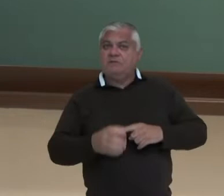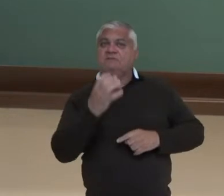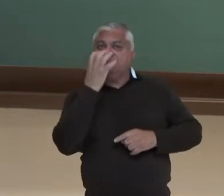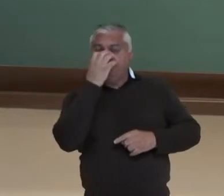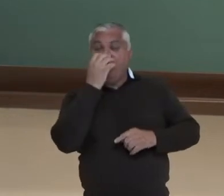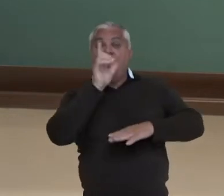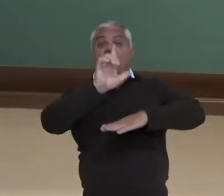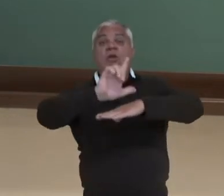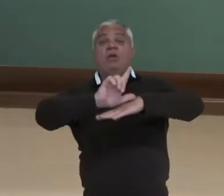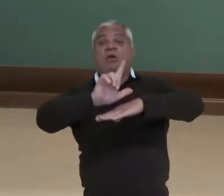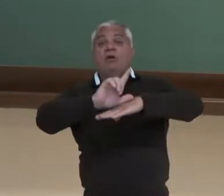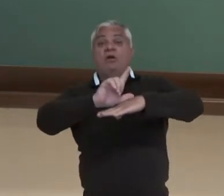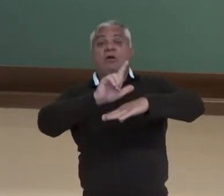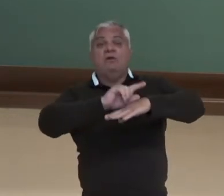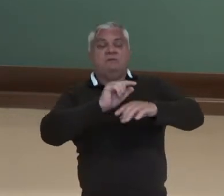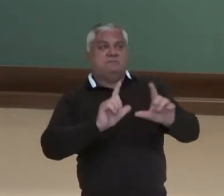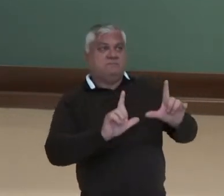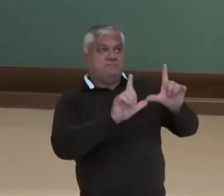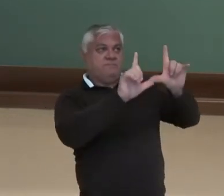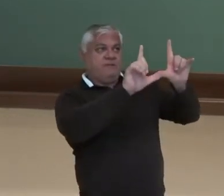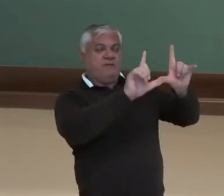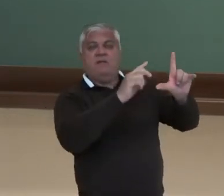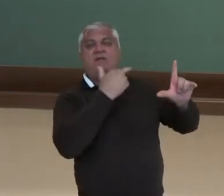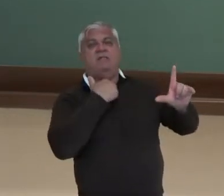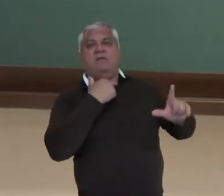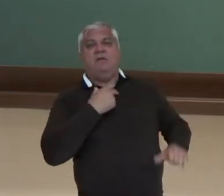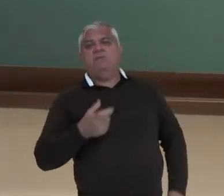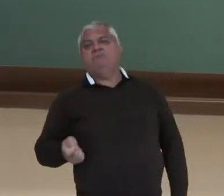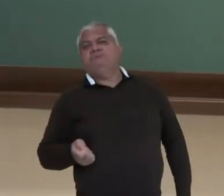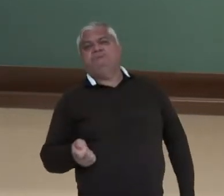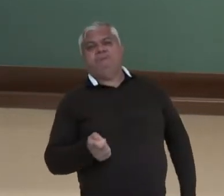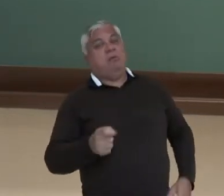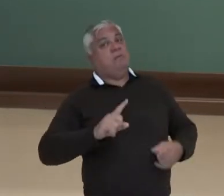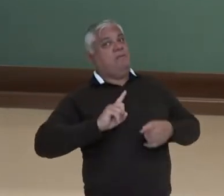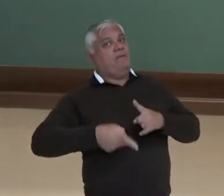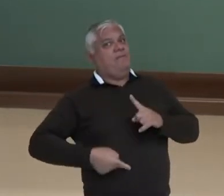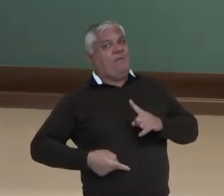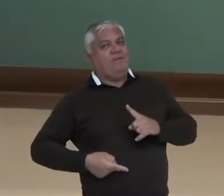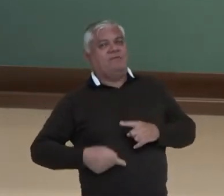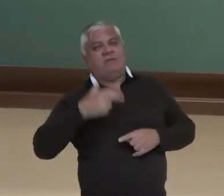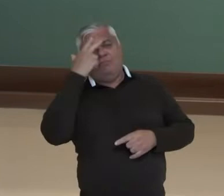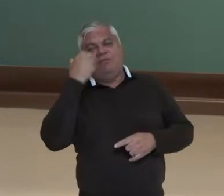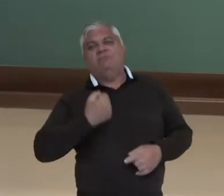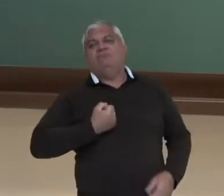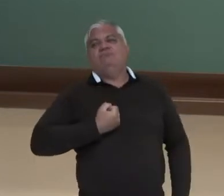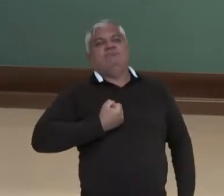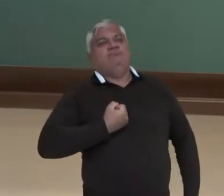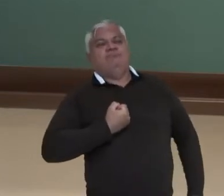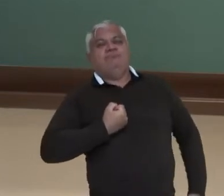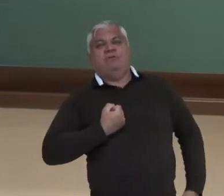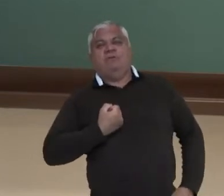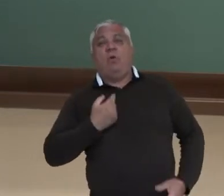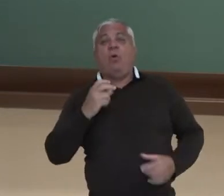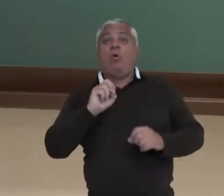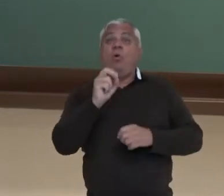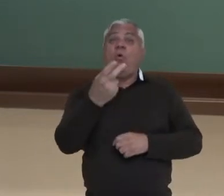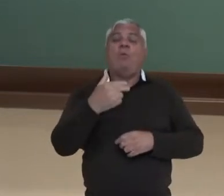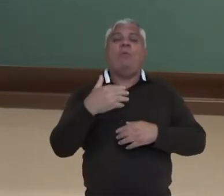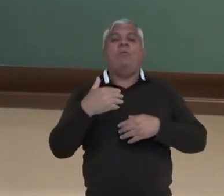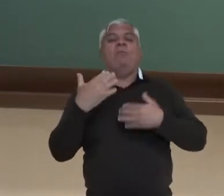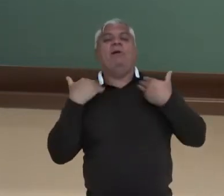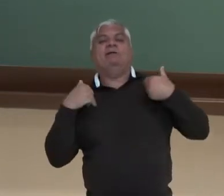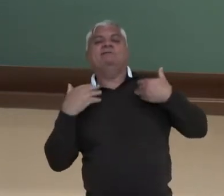lojas, tem lá uma plaquinha, né? Que não é permitido entrar com animais. Às vezes as pessoas levam o cachorrinho para passear, né? Dentro do carro.